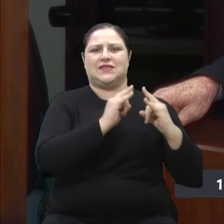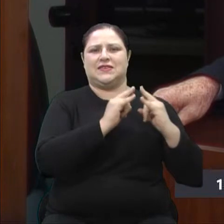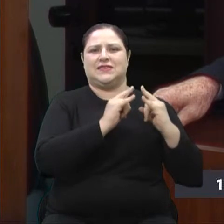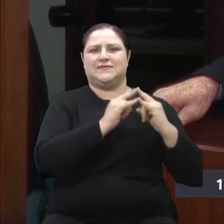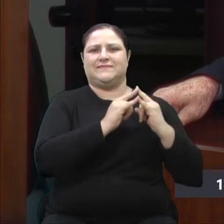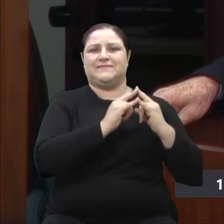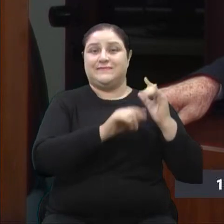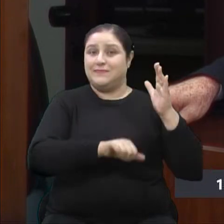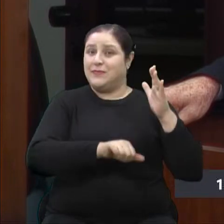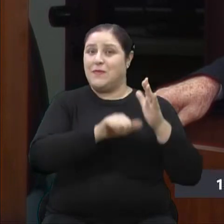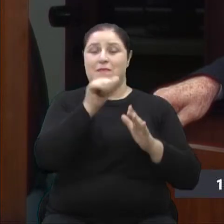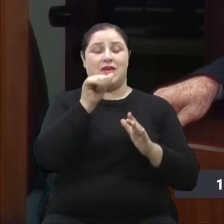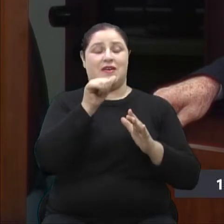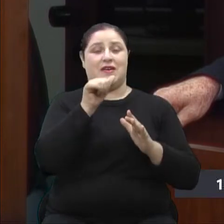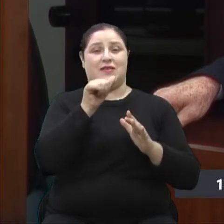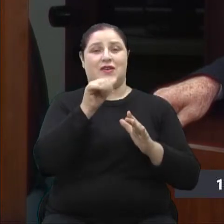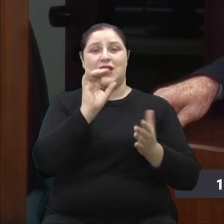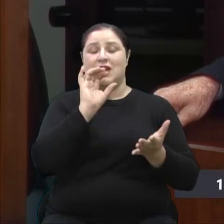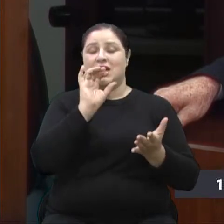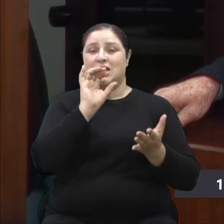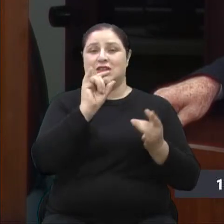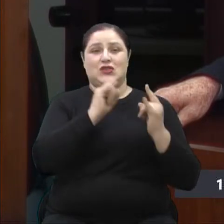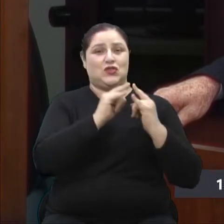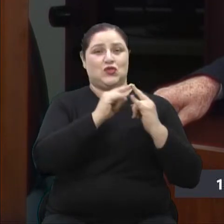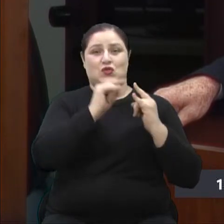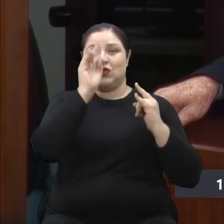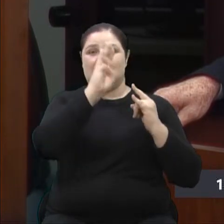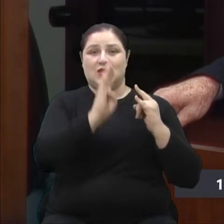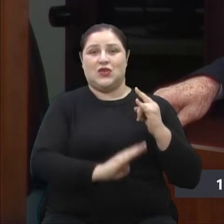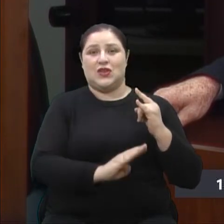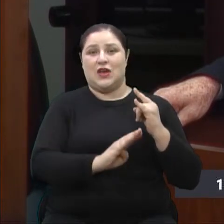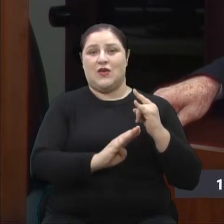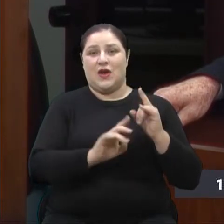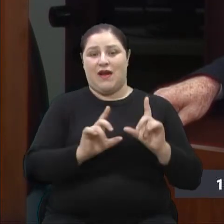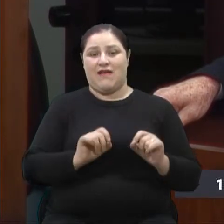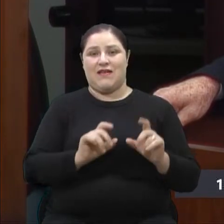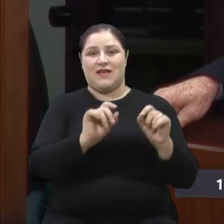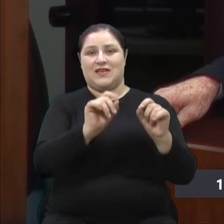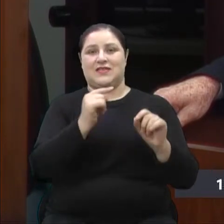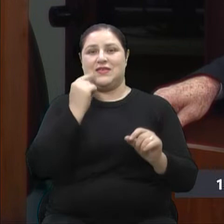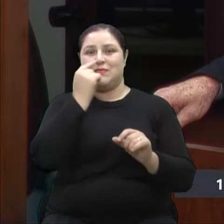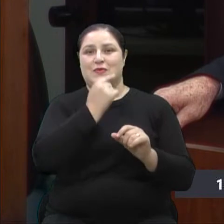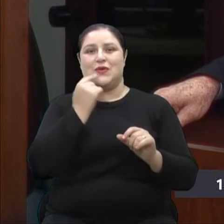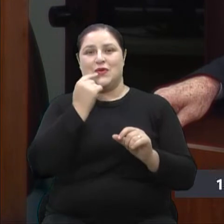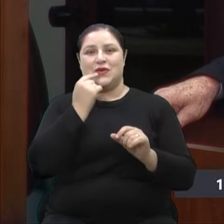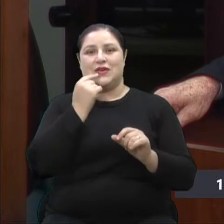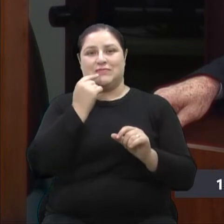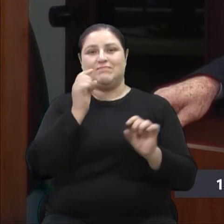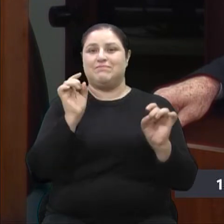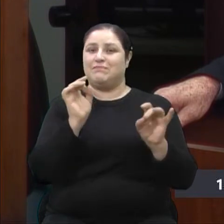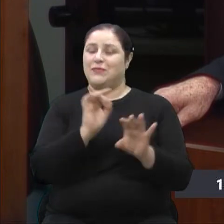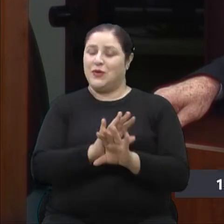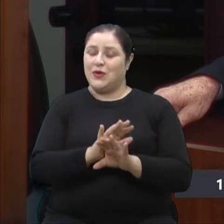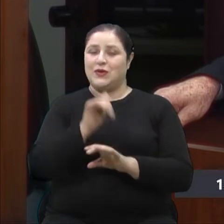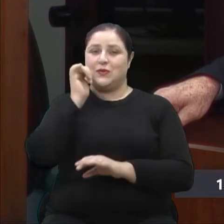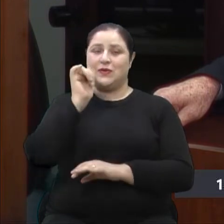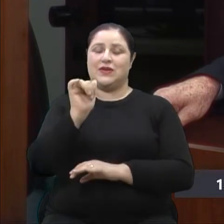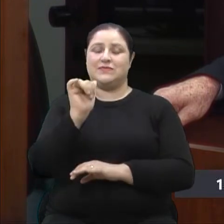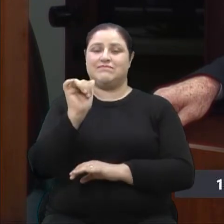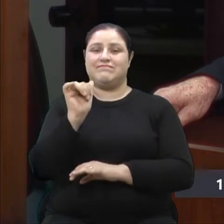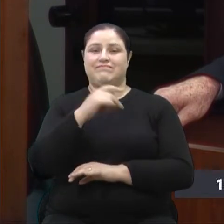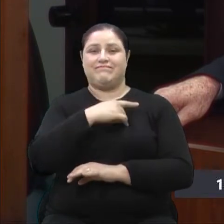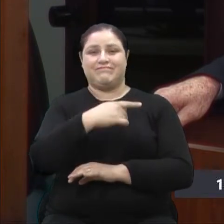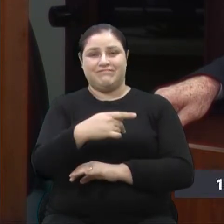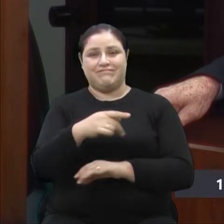primeiro Instituto Nacional do Câncer Bucal. Era isso, senhora presidente e caros colegas